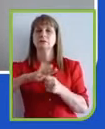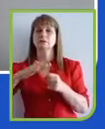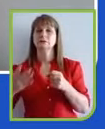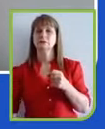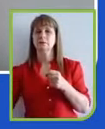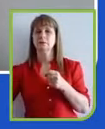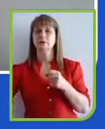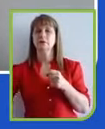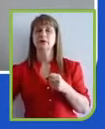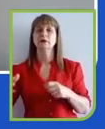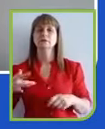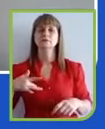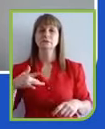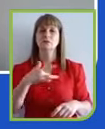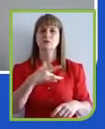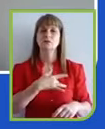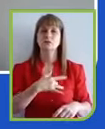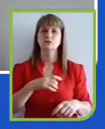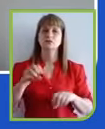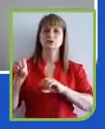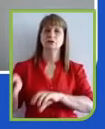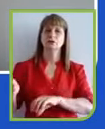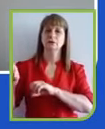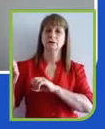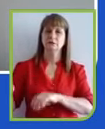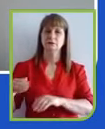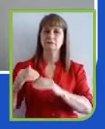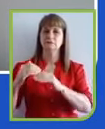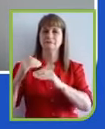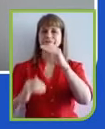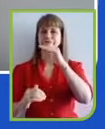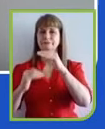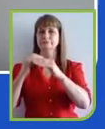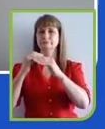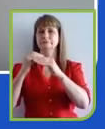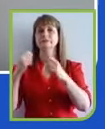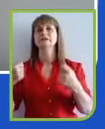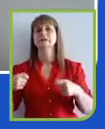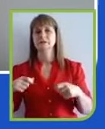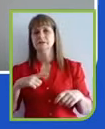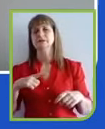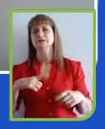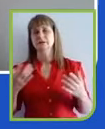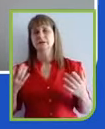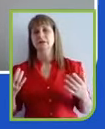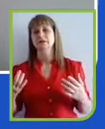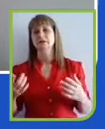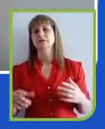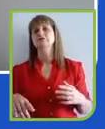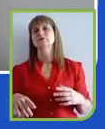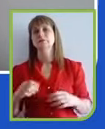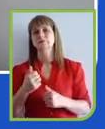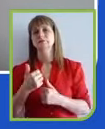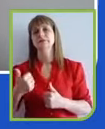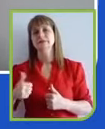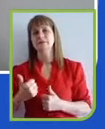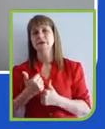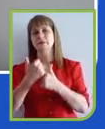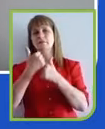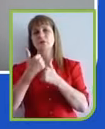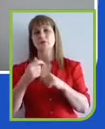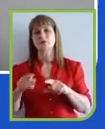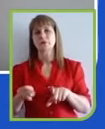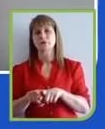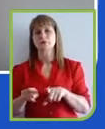com educação, com desigualdade social. Então existe uma interdependência também entre as próprias tendências, existe uma